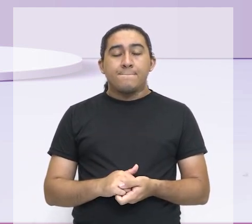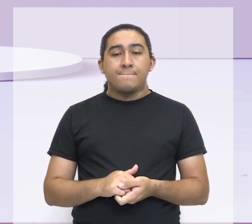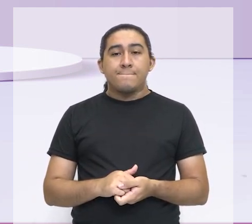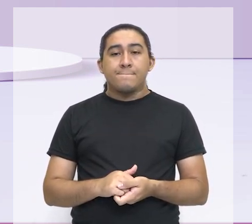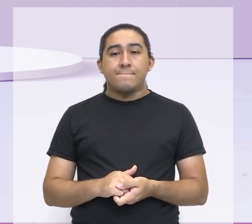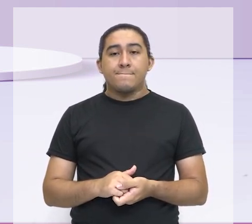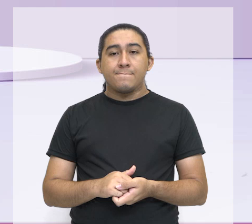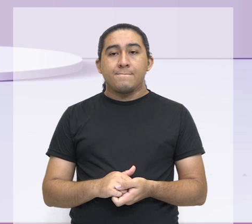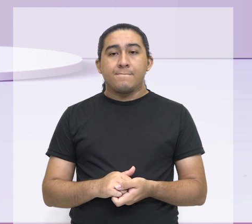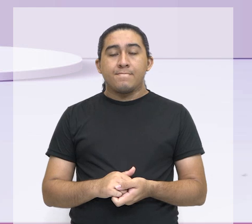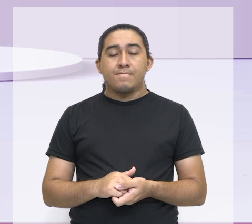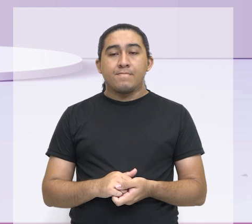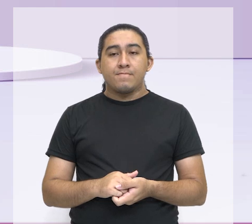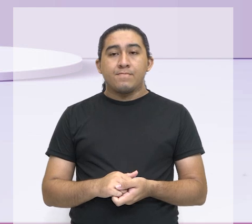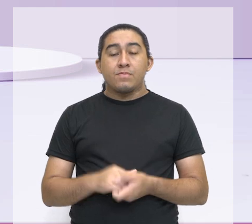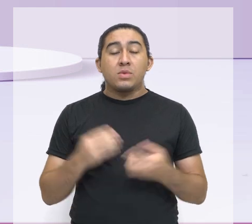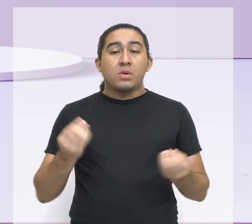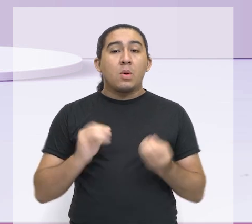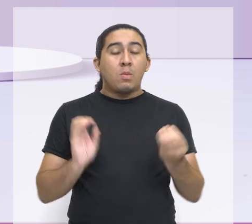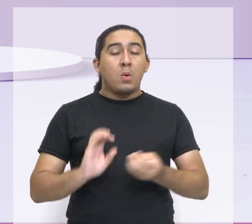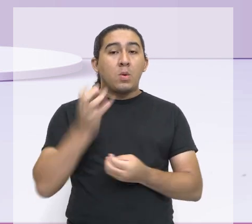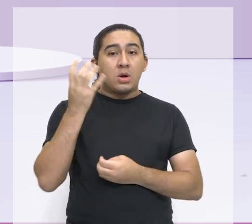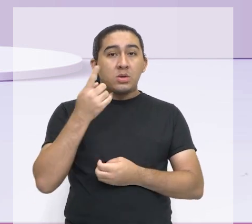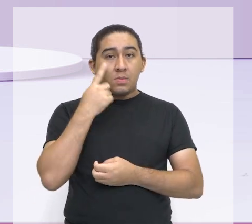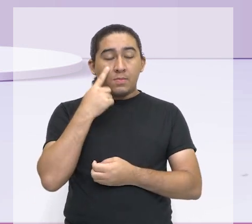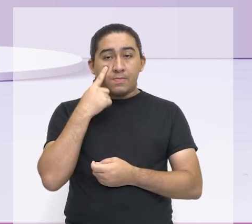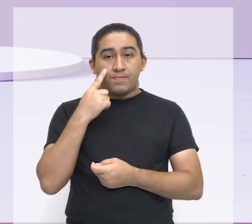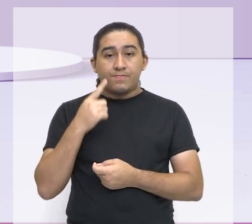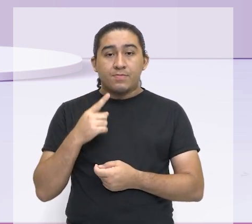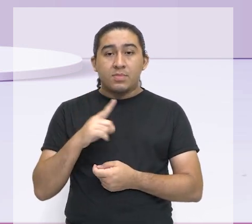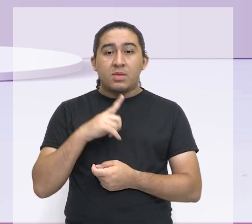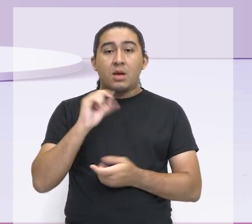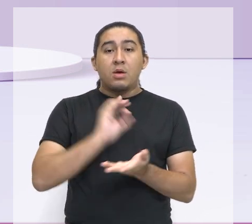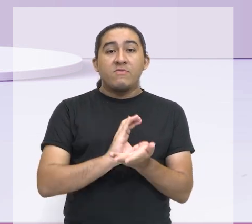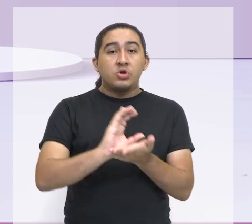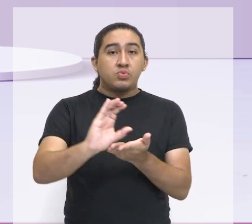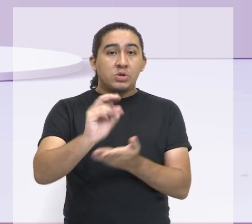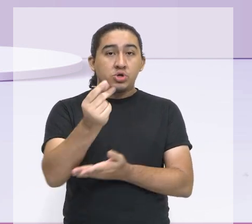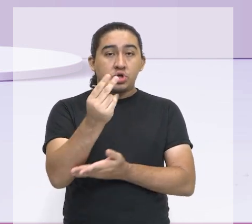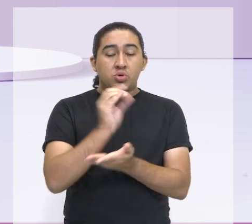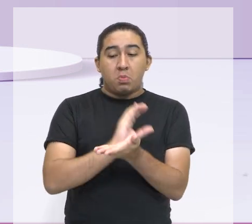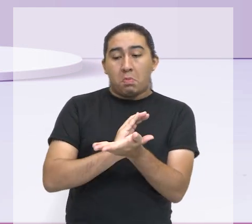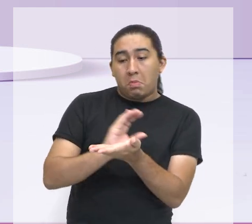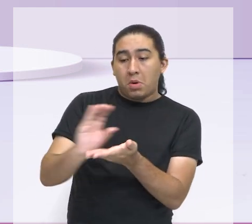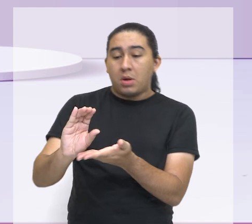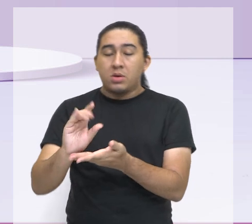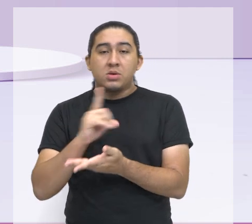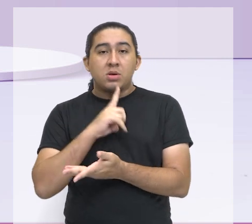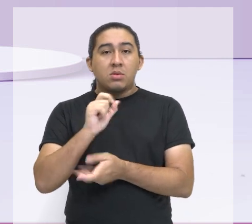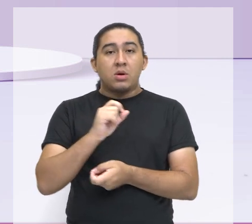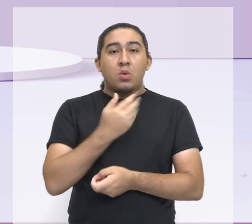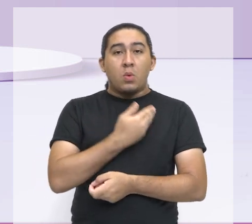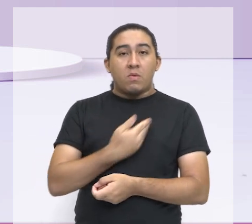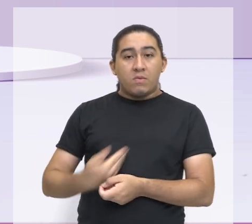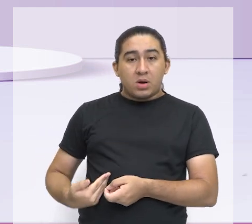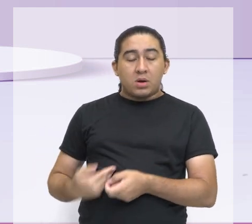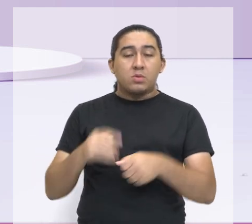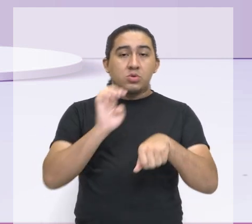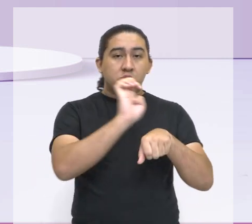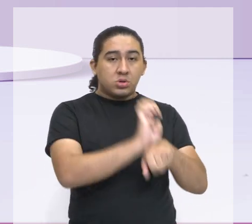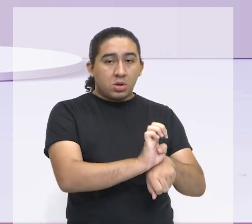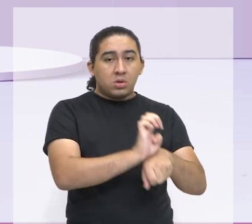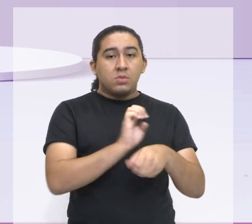funciona? Como é que isso acontece? Através de investimentos. Aí entra a parcela do governo, do Estado.